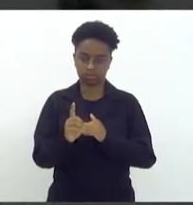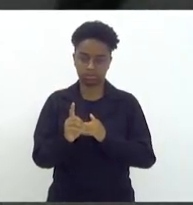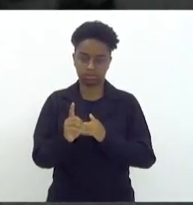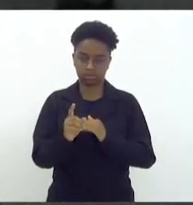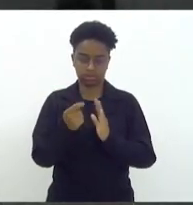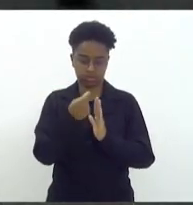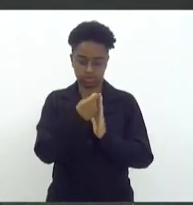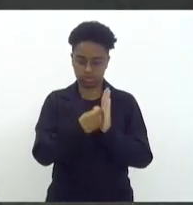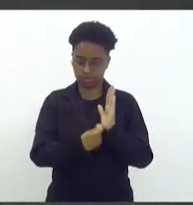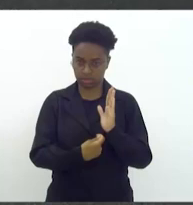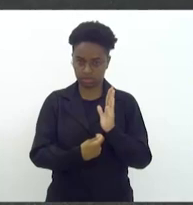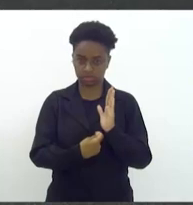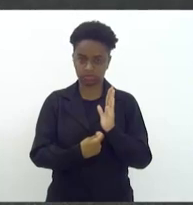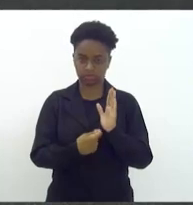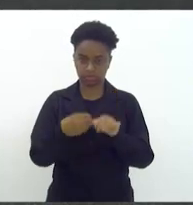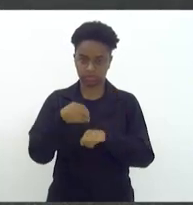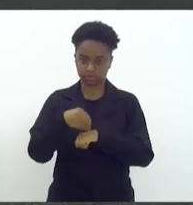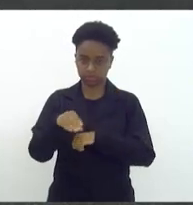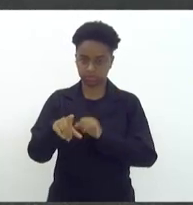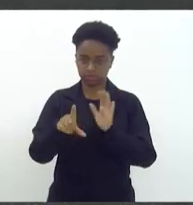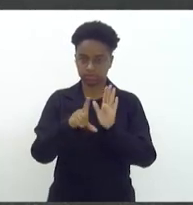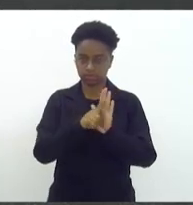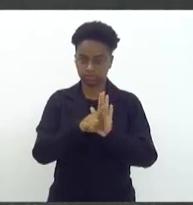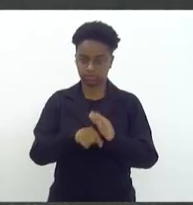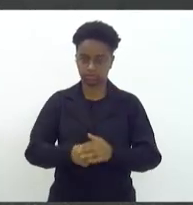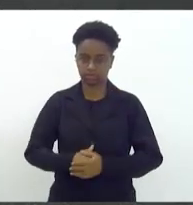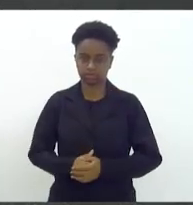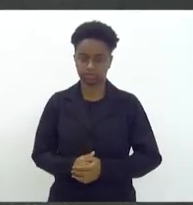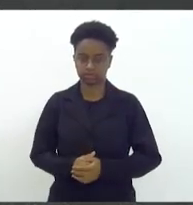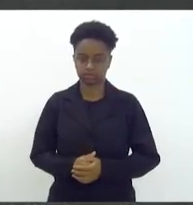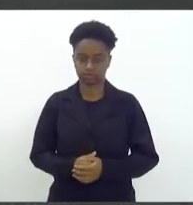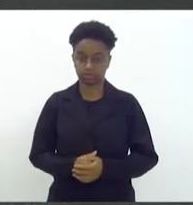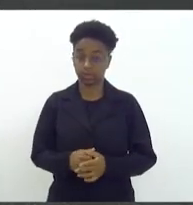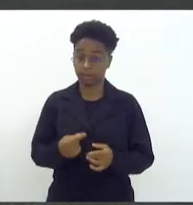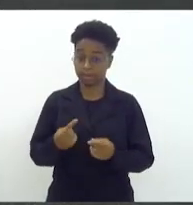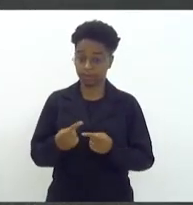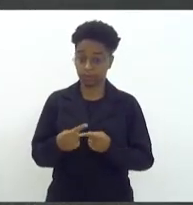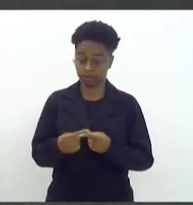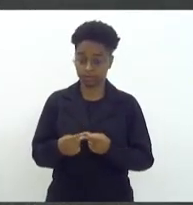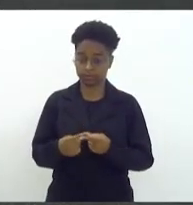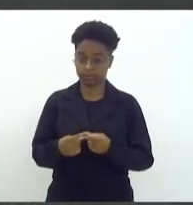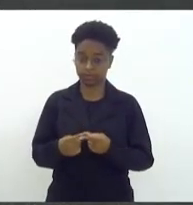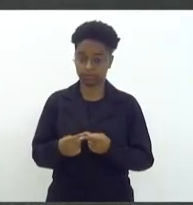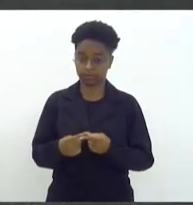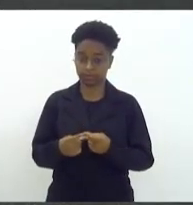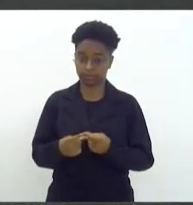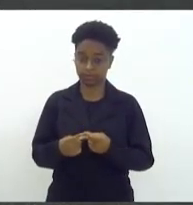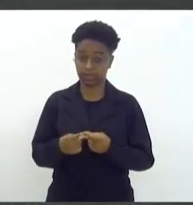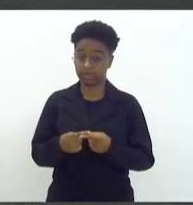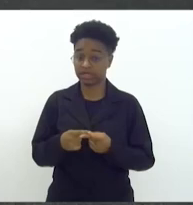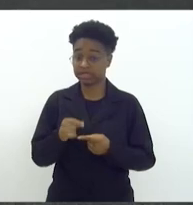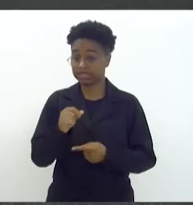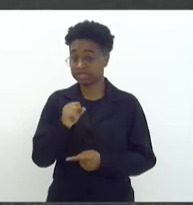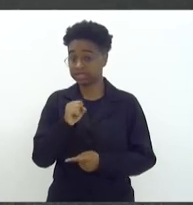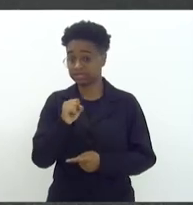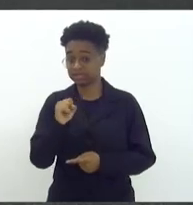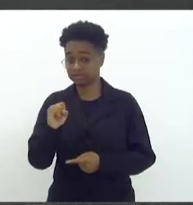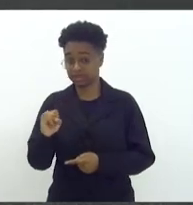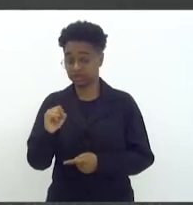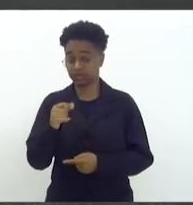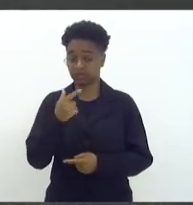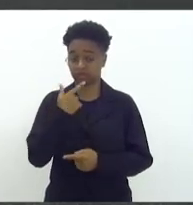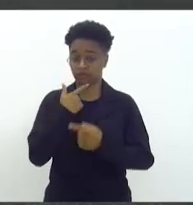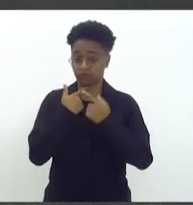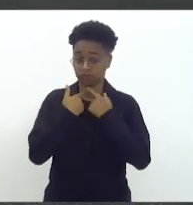texto da indicação legislativa, Sra. Presidente. Por quê? Quando você quer nominar o